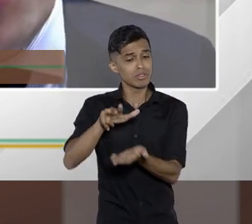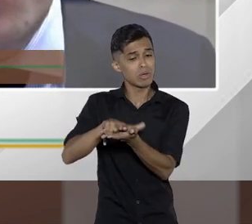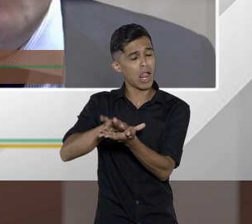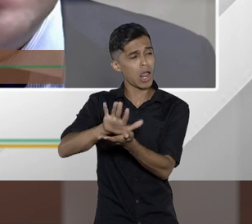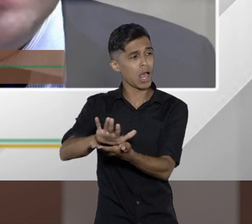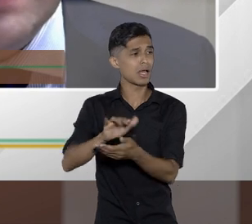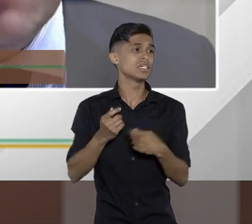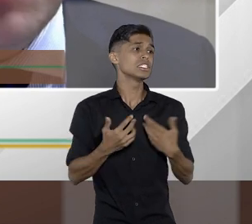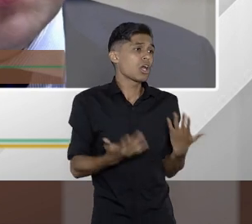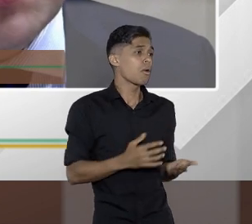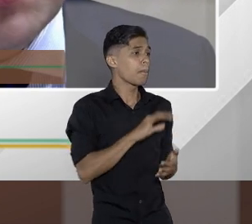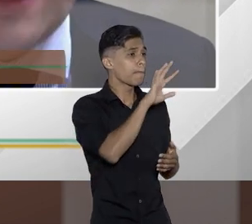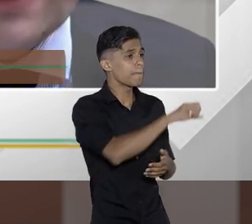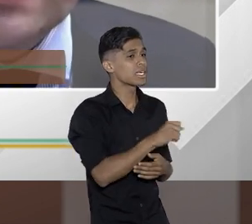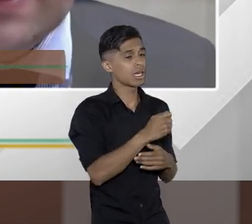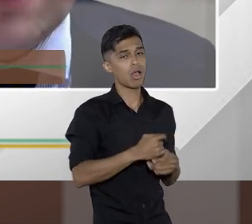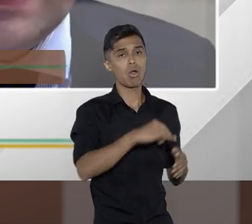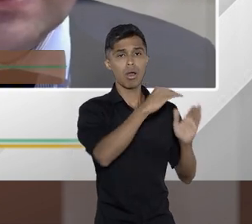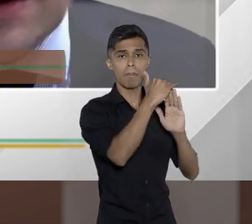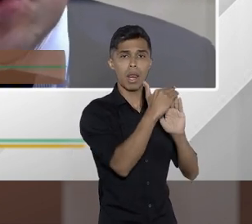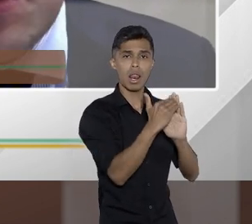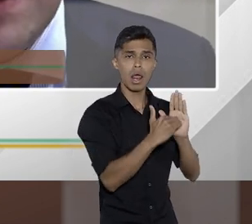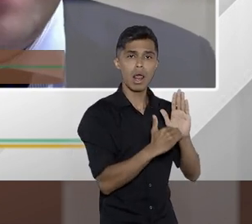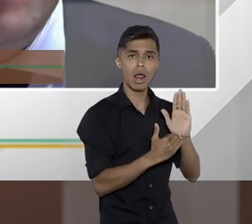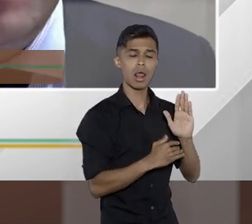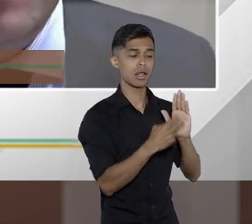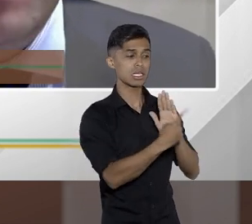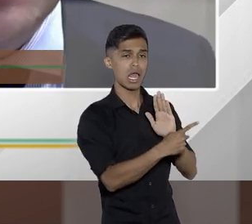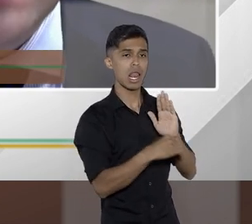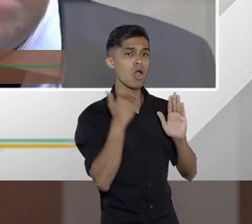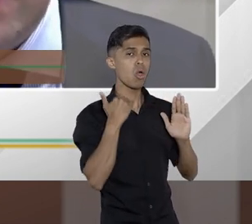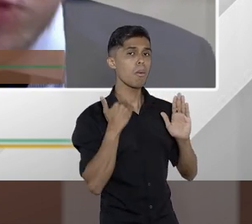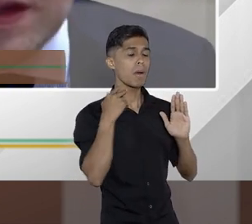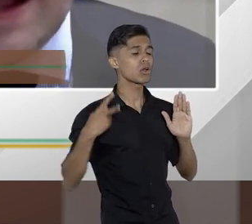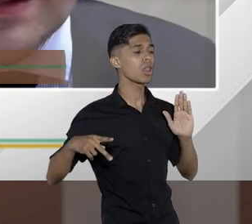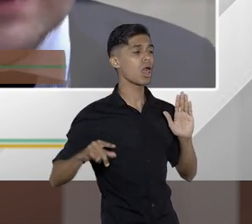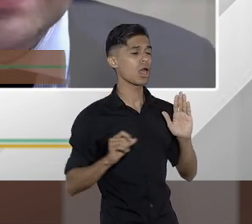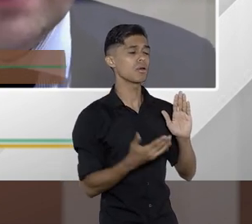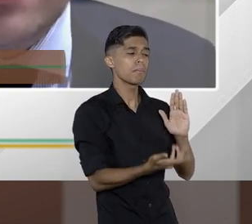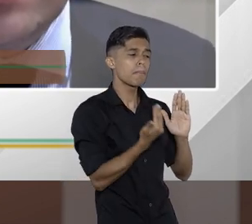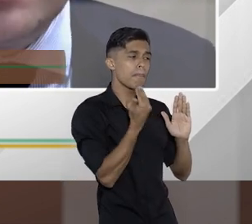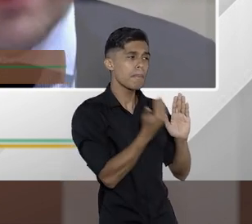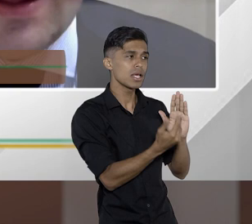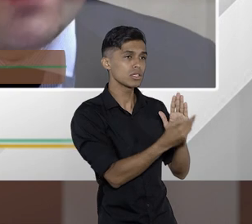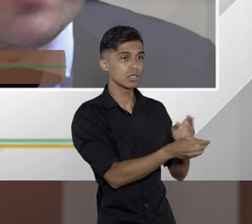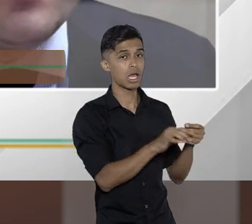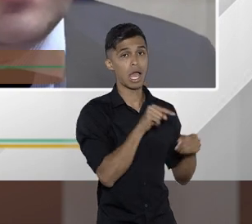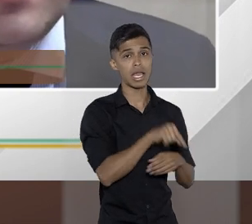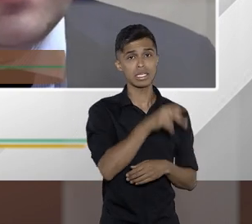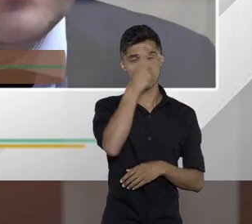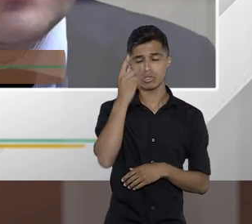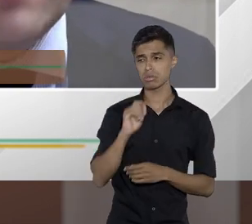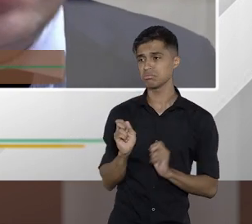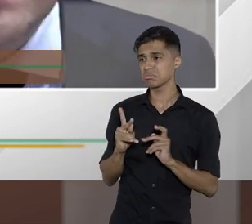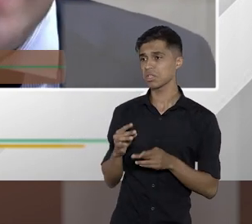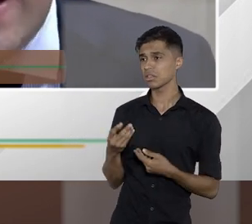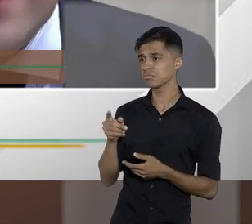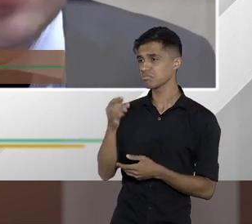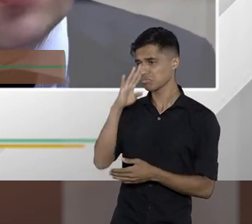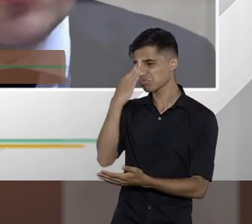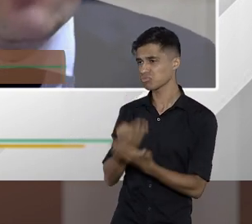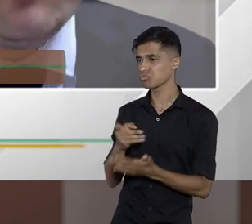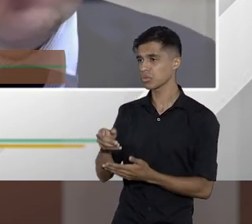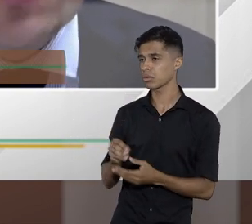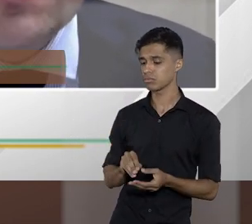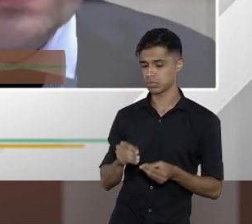É muito comum, por exemplo, sem maldades, sem malícia alguma, mas o fiscal para ajudar aquele cidadão a entregar determinado